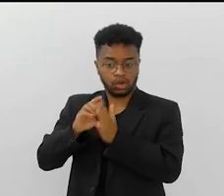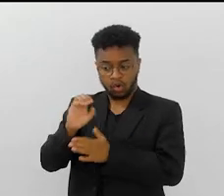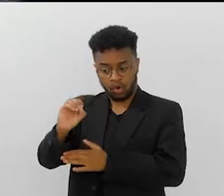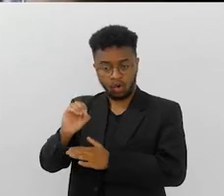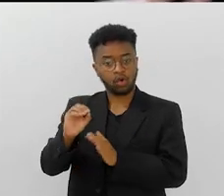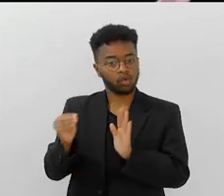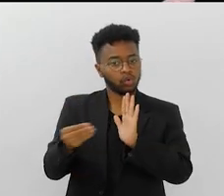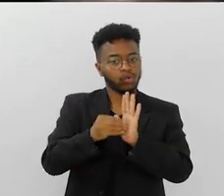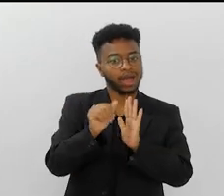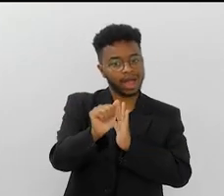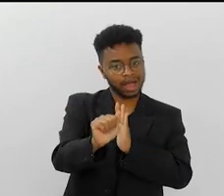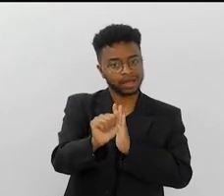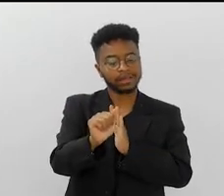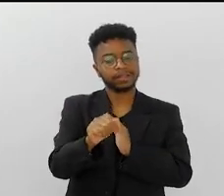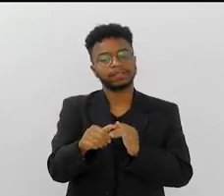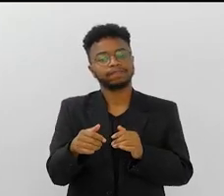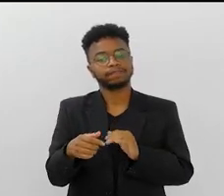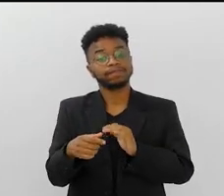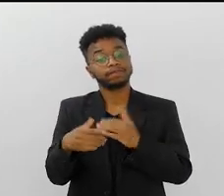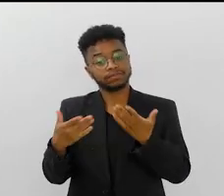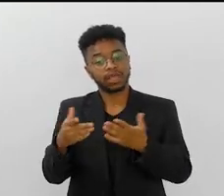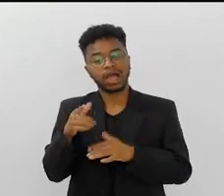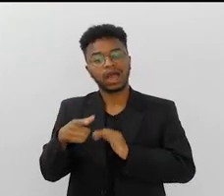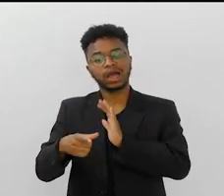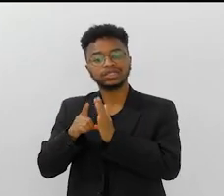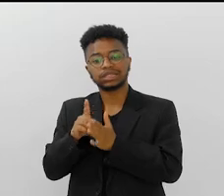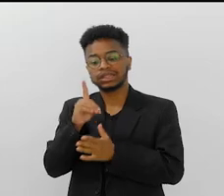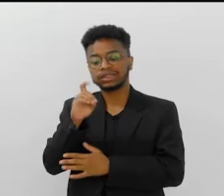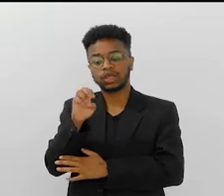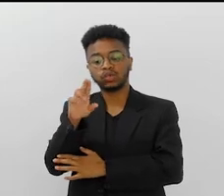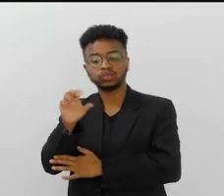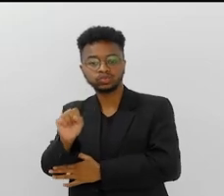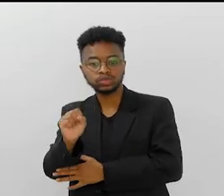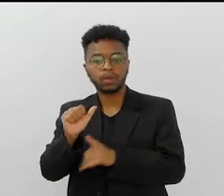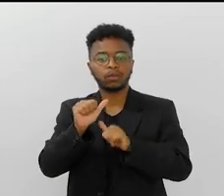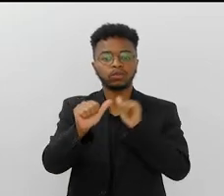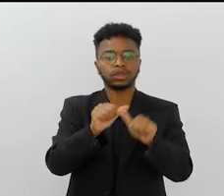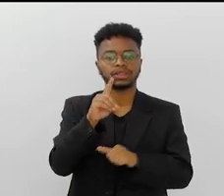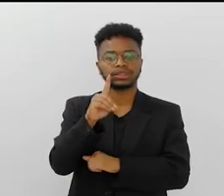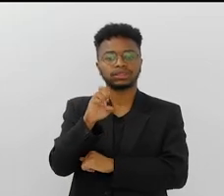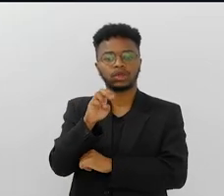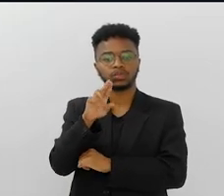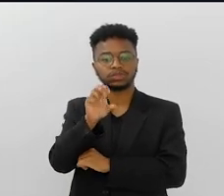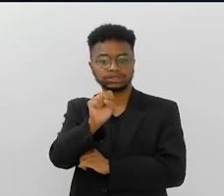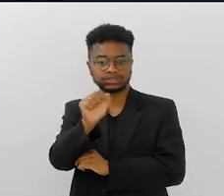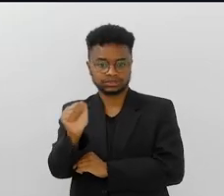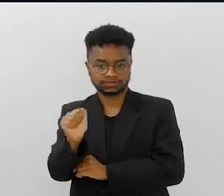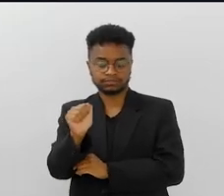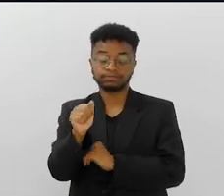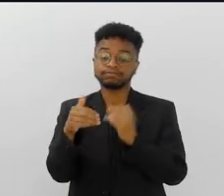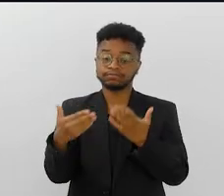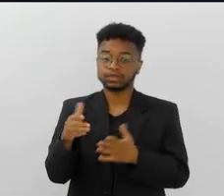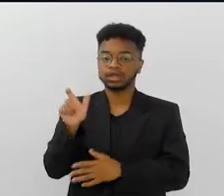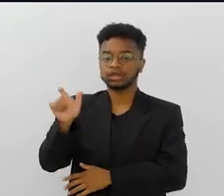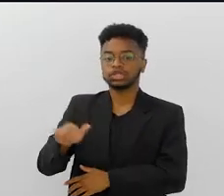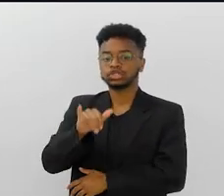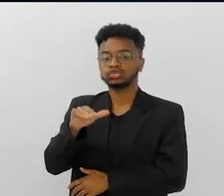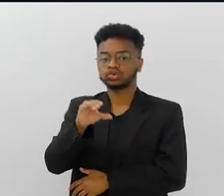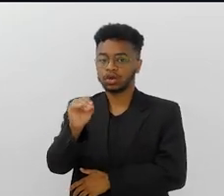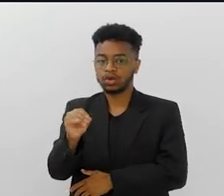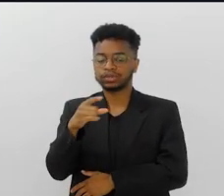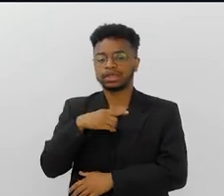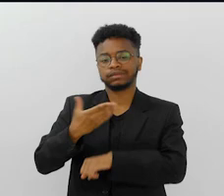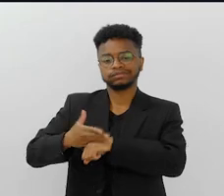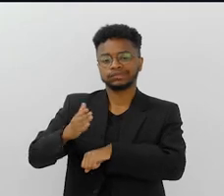era maravilhoso e soberano, virou maravilhosa e soberana, era deus da passarela, virou deusa da passarela. E aí o João